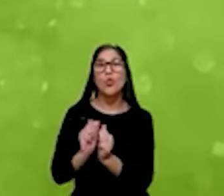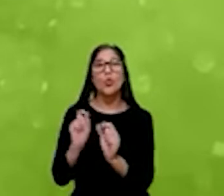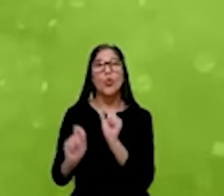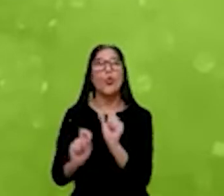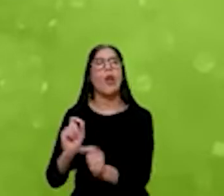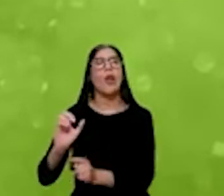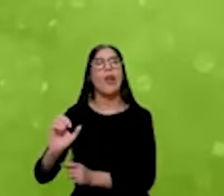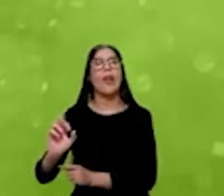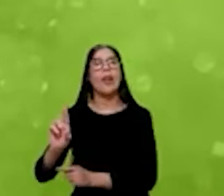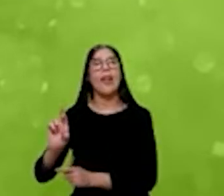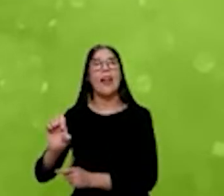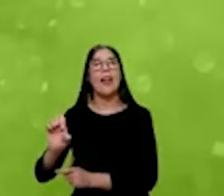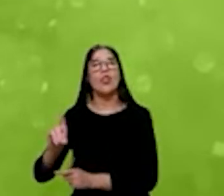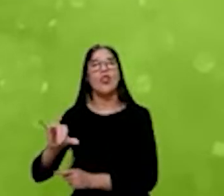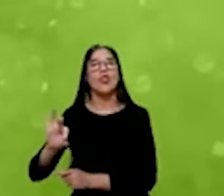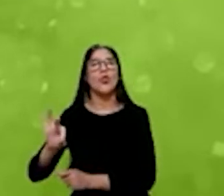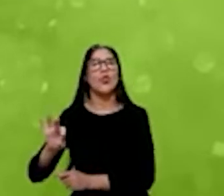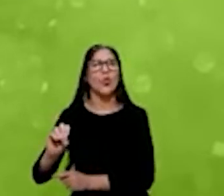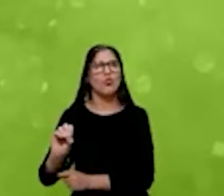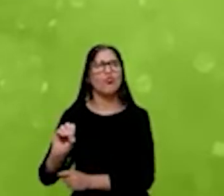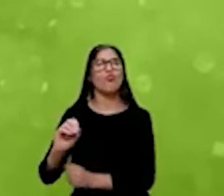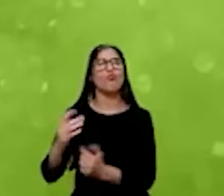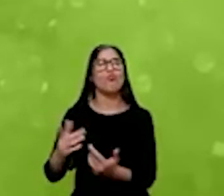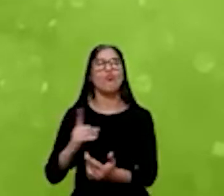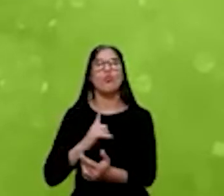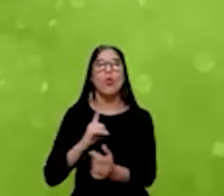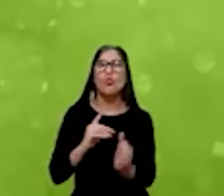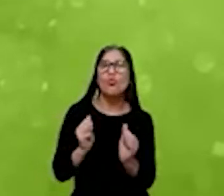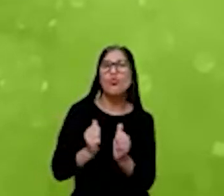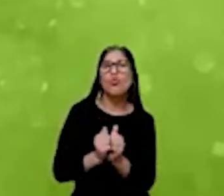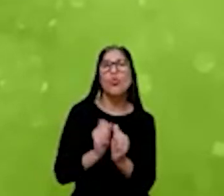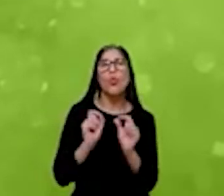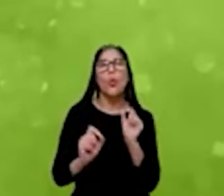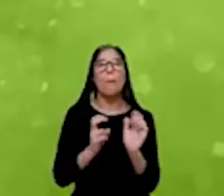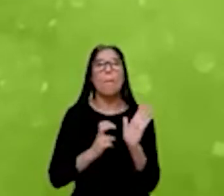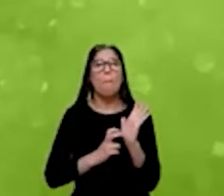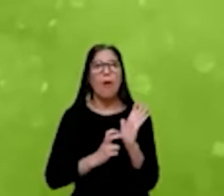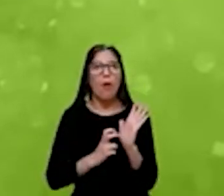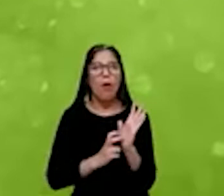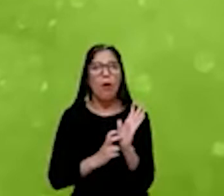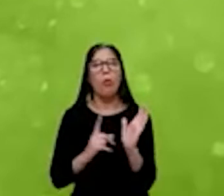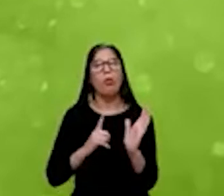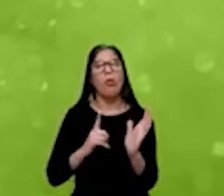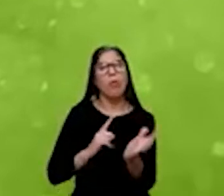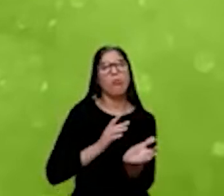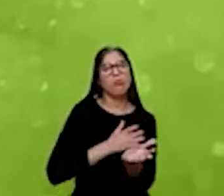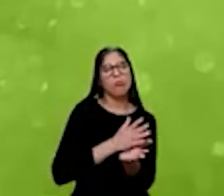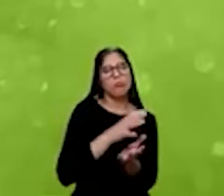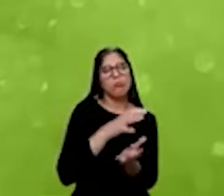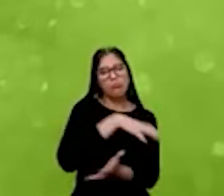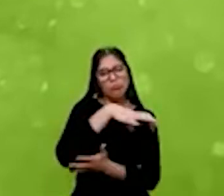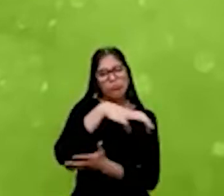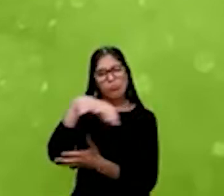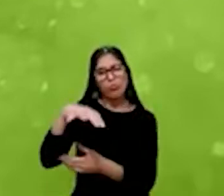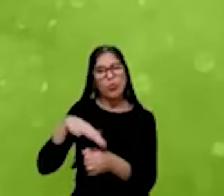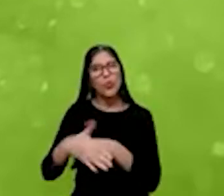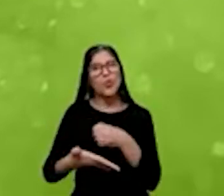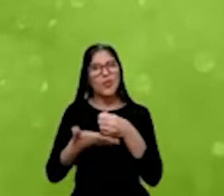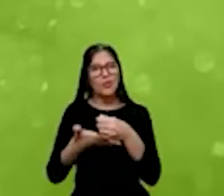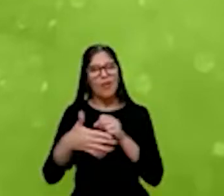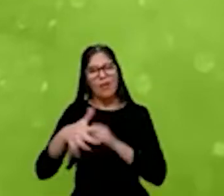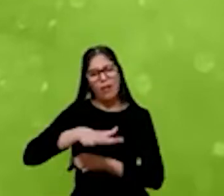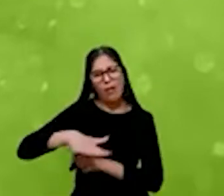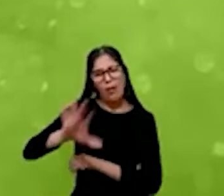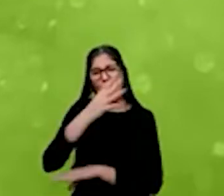O nosso banco de serviços e, fundamentalmente, as nossas áreas de sustentabilidade socioambiental, a gente